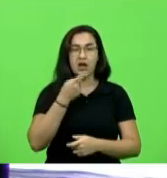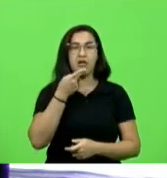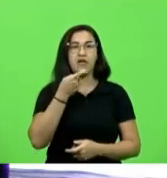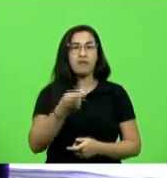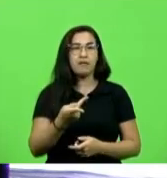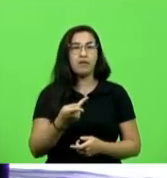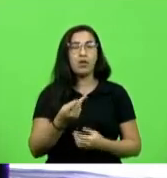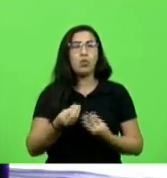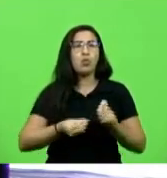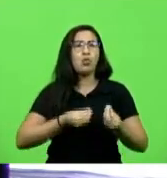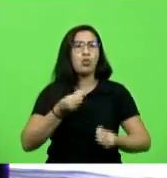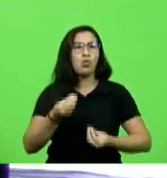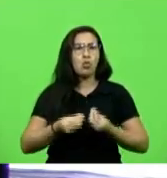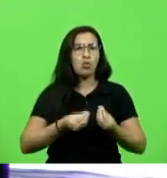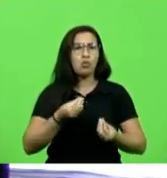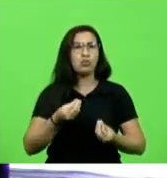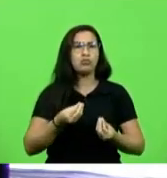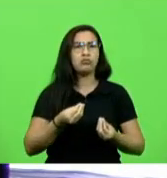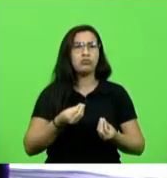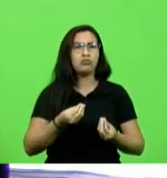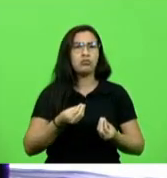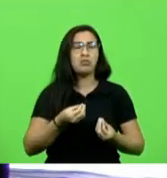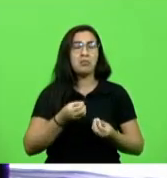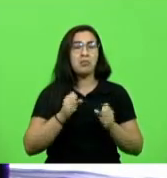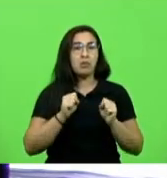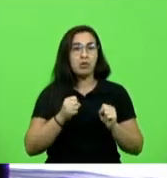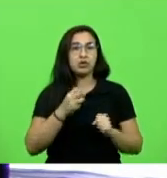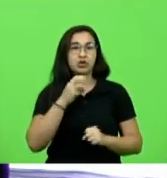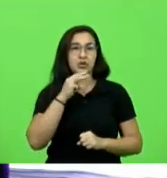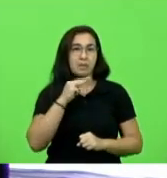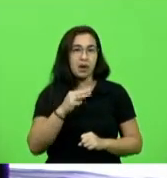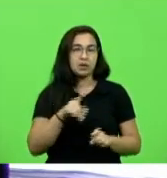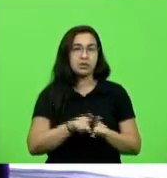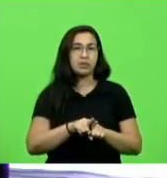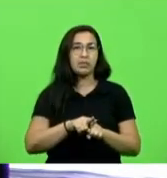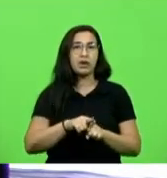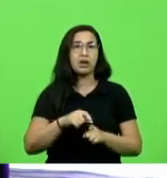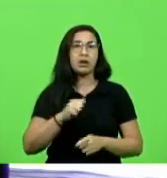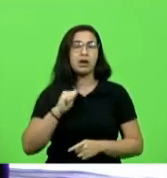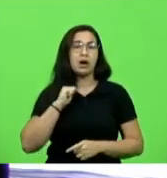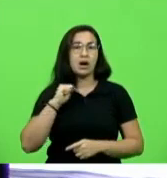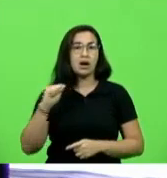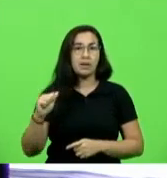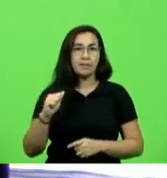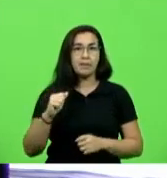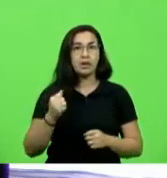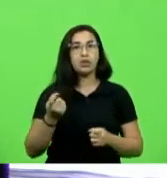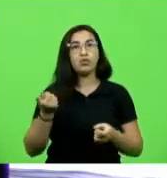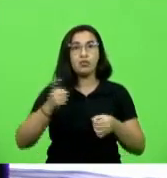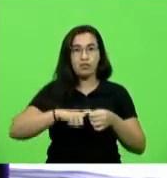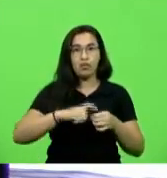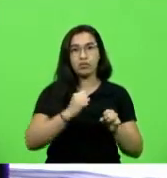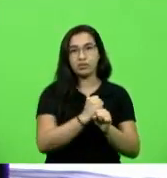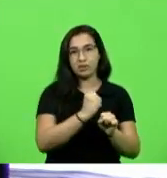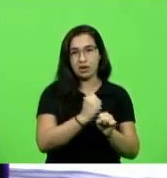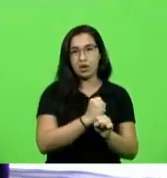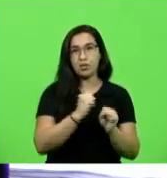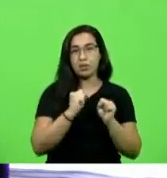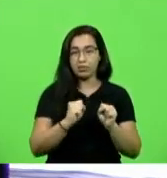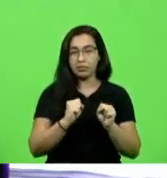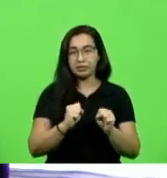de que em março ou abril a obra será reiniciada e isso é muito importante